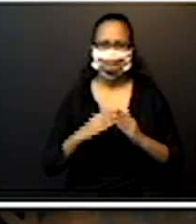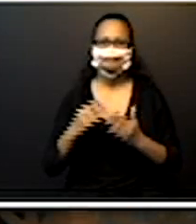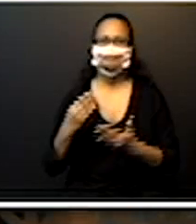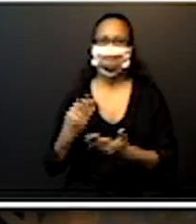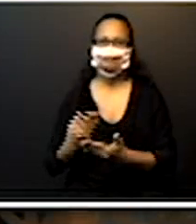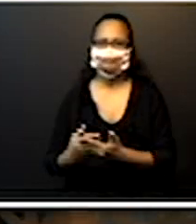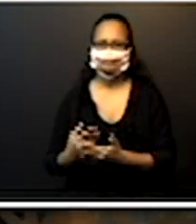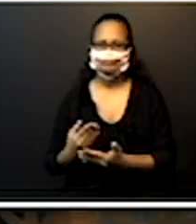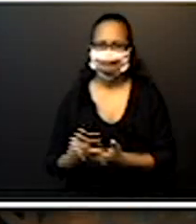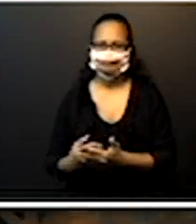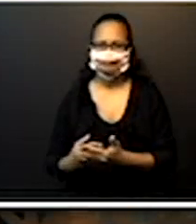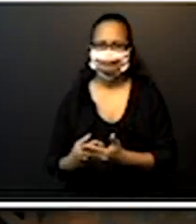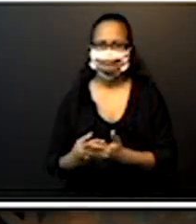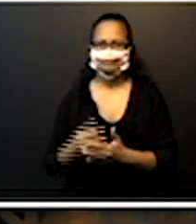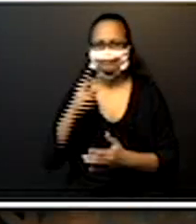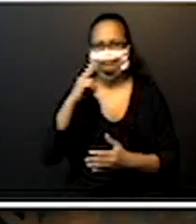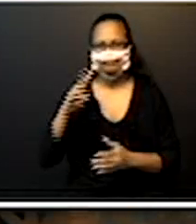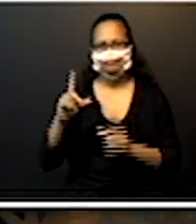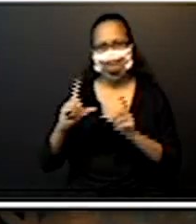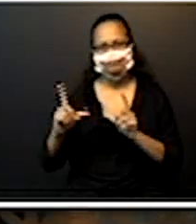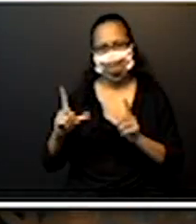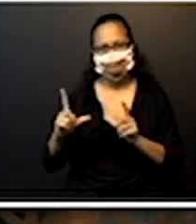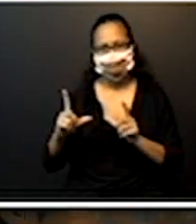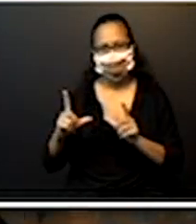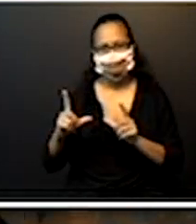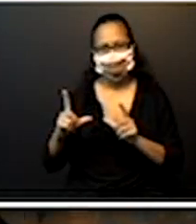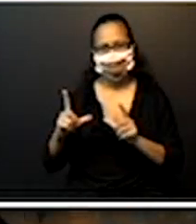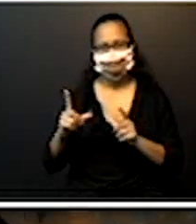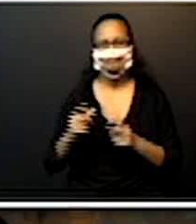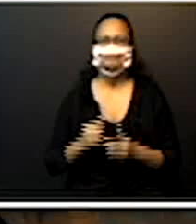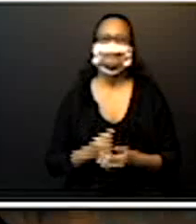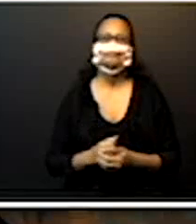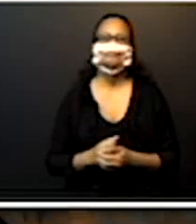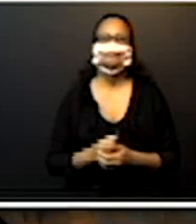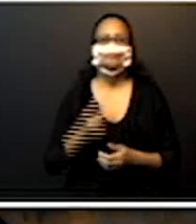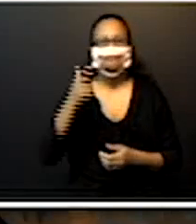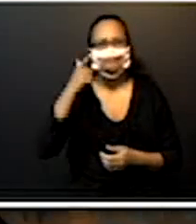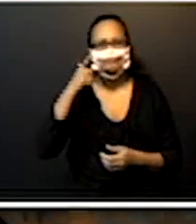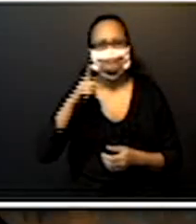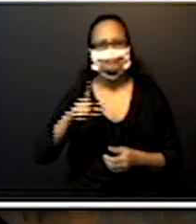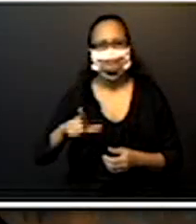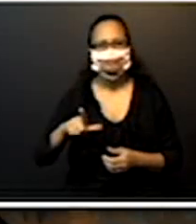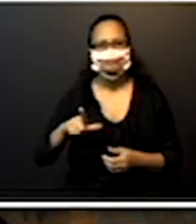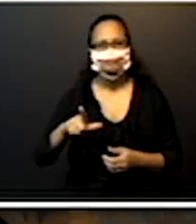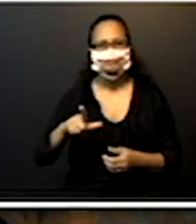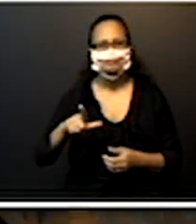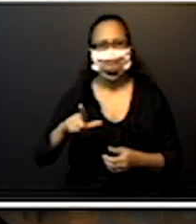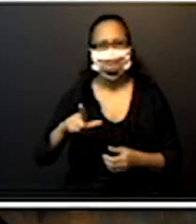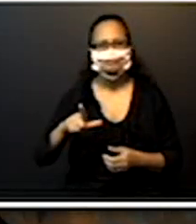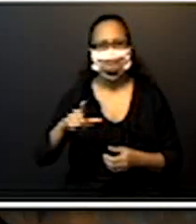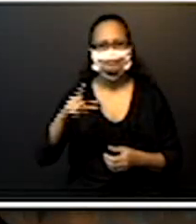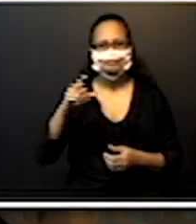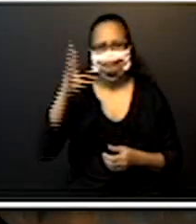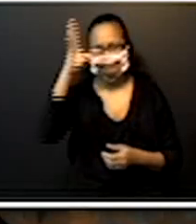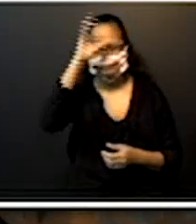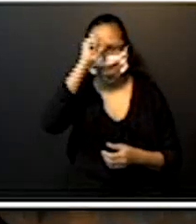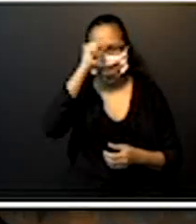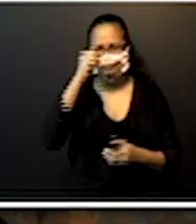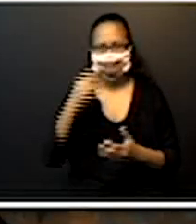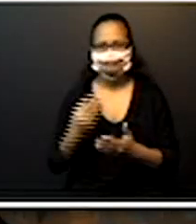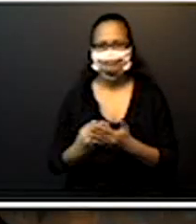atenção, ficarem à vontade, e conseguir acompanhar essas aulas o máximo possível de